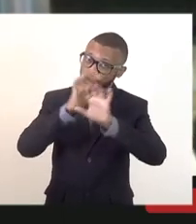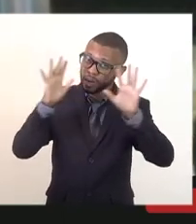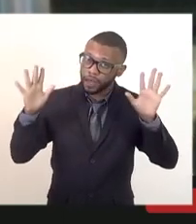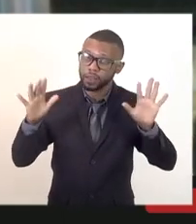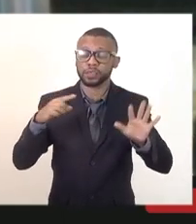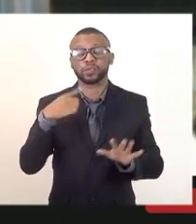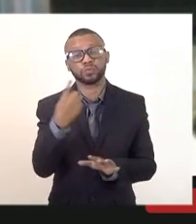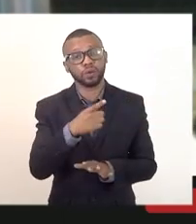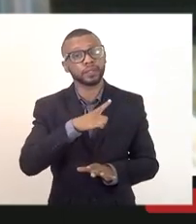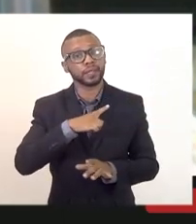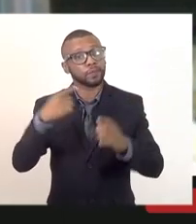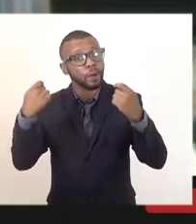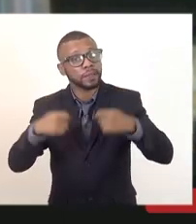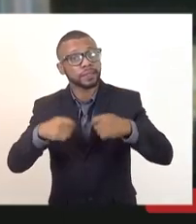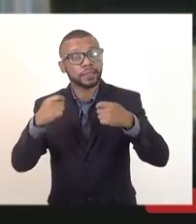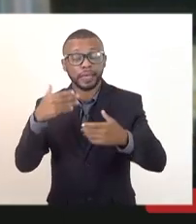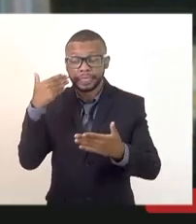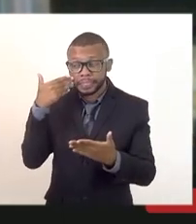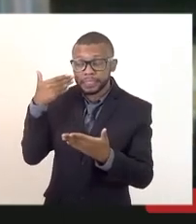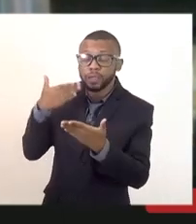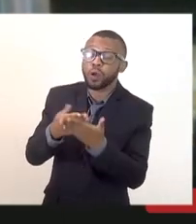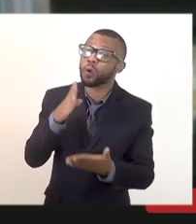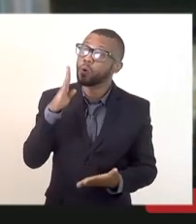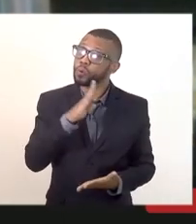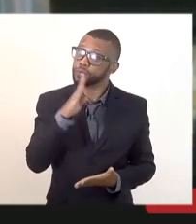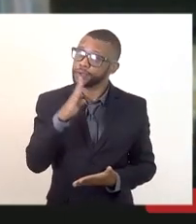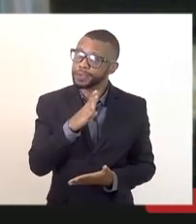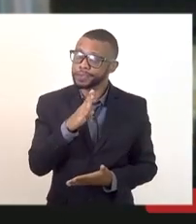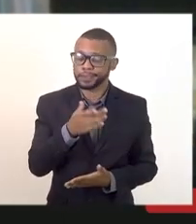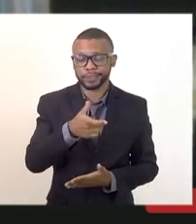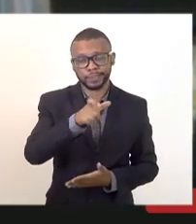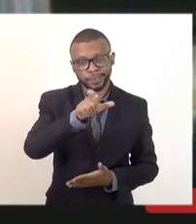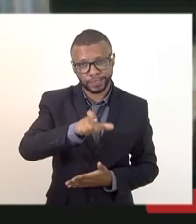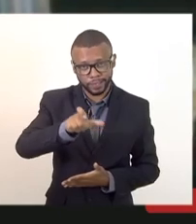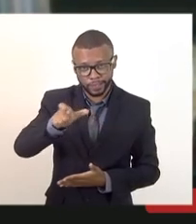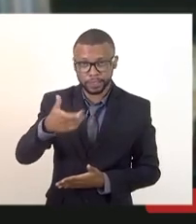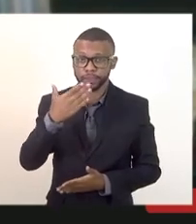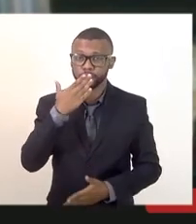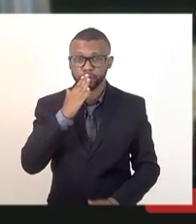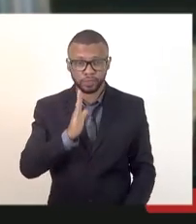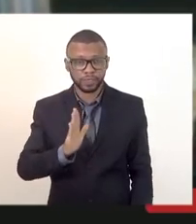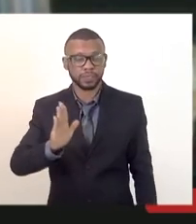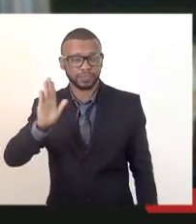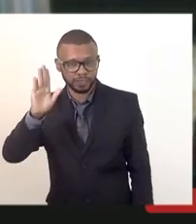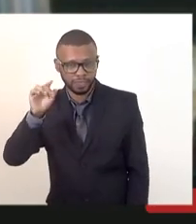necessidade imediata que esses militares que esses